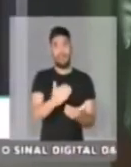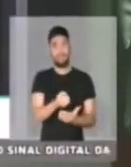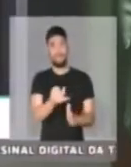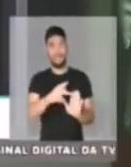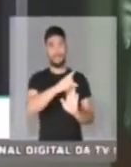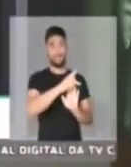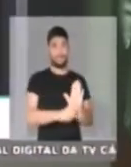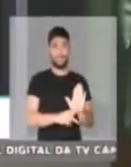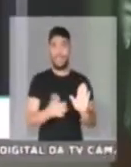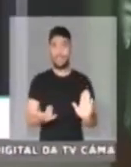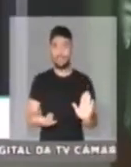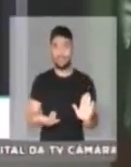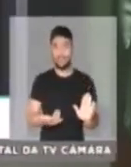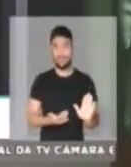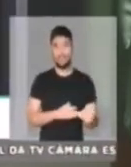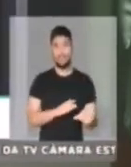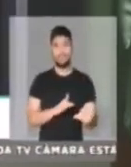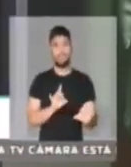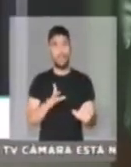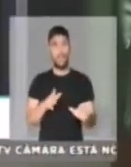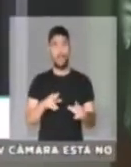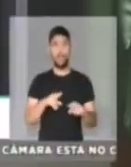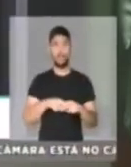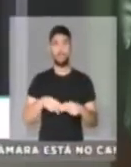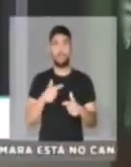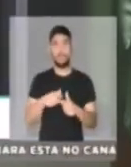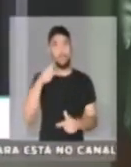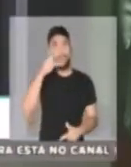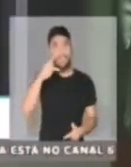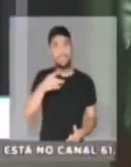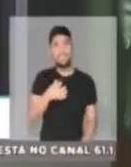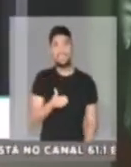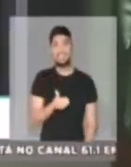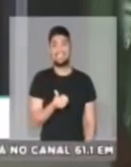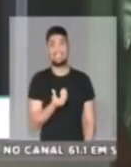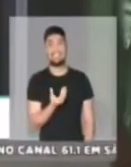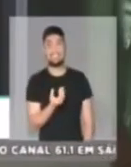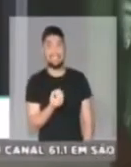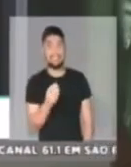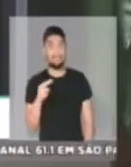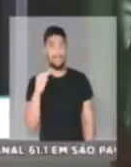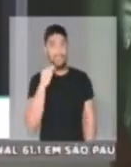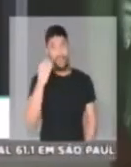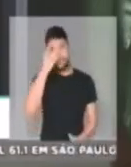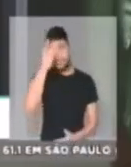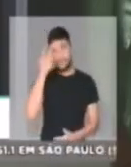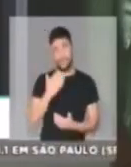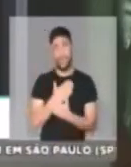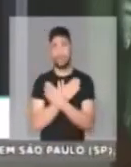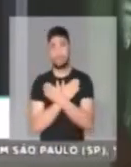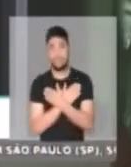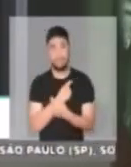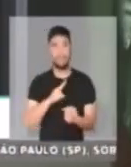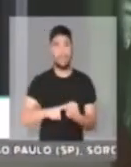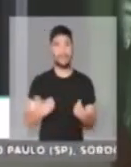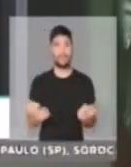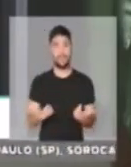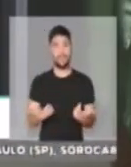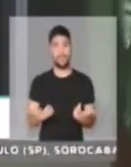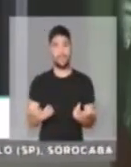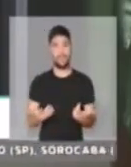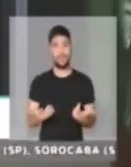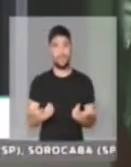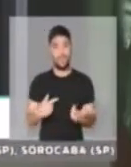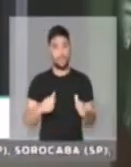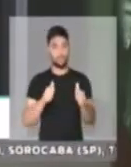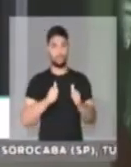só para marcar uma posição política, tem 60 milhões de brasileiros que estão endividados, quase 3 milhões que estão desempregados.